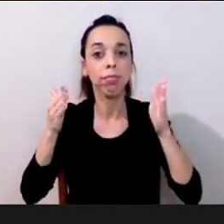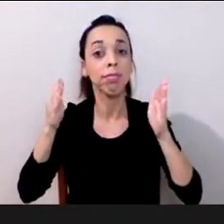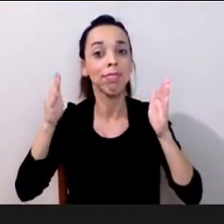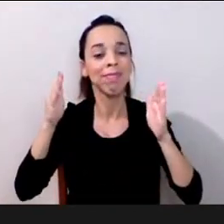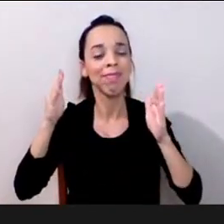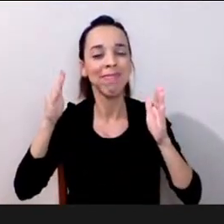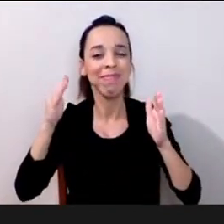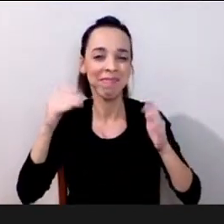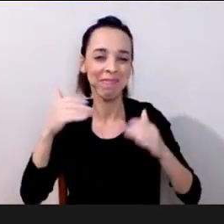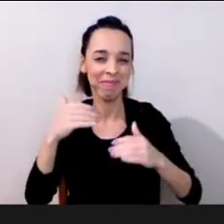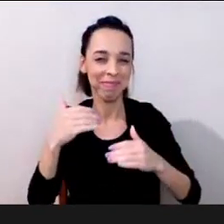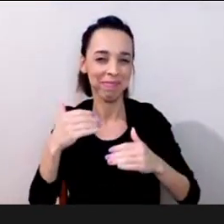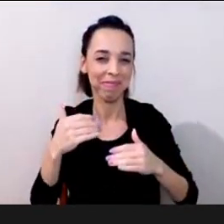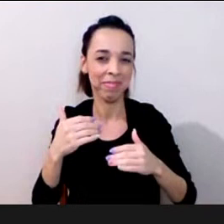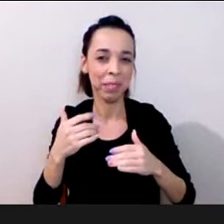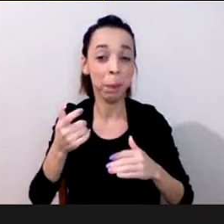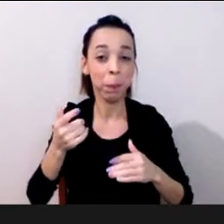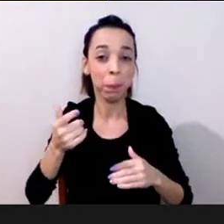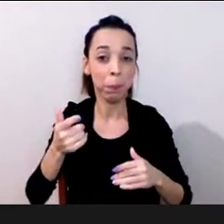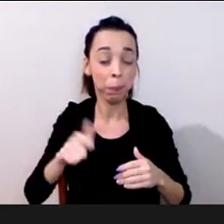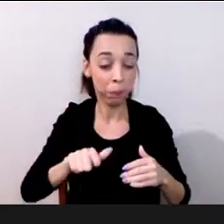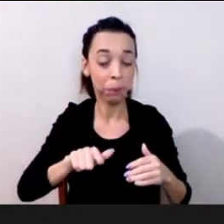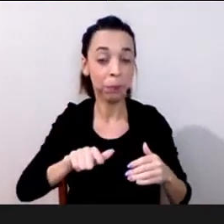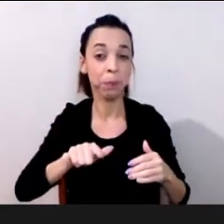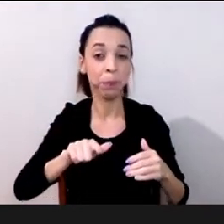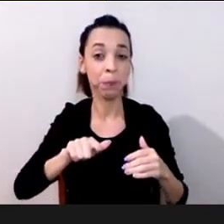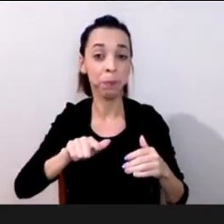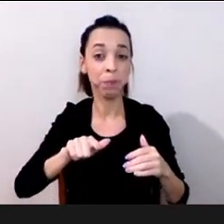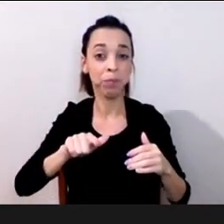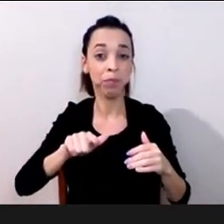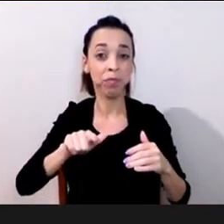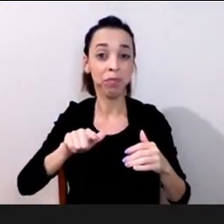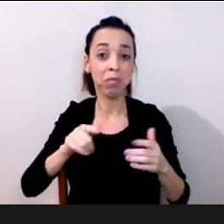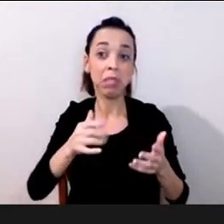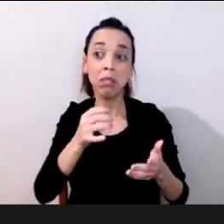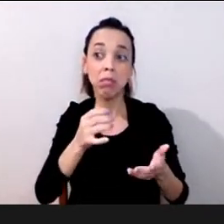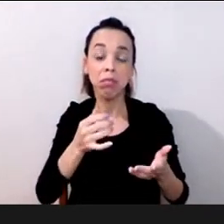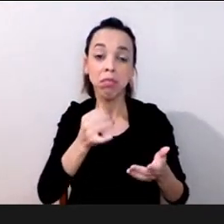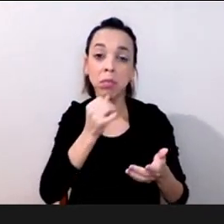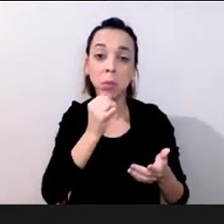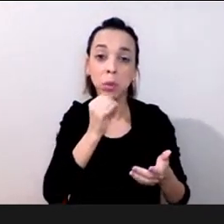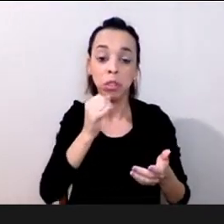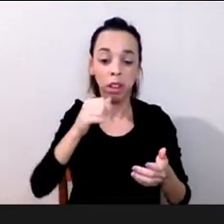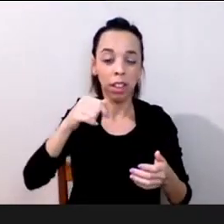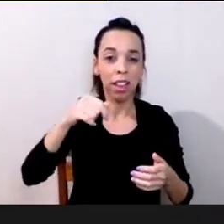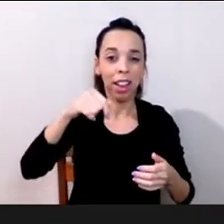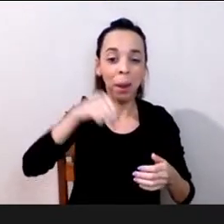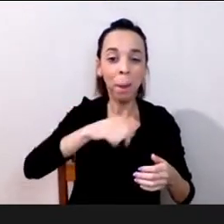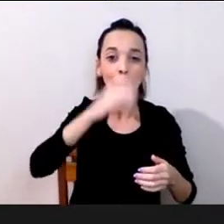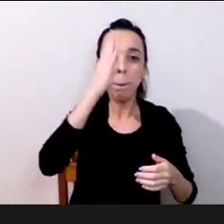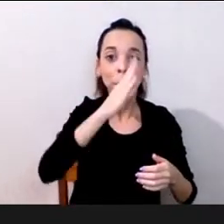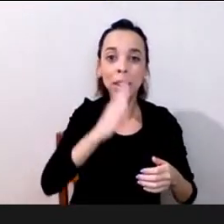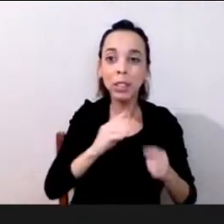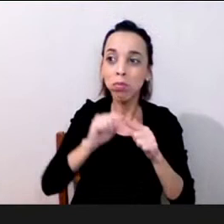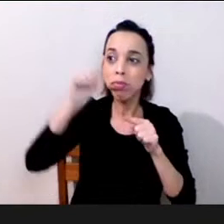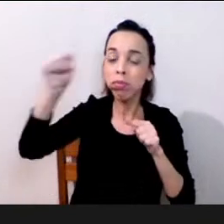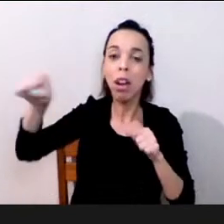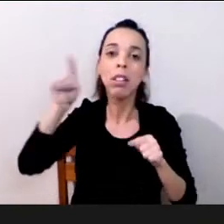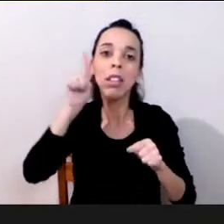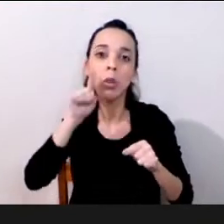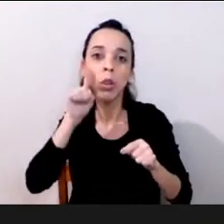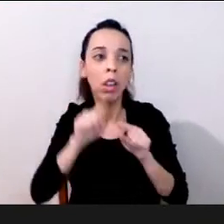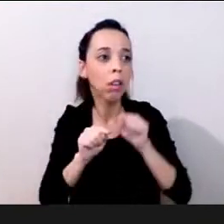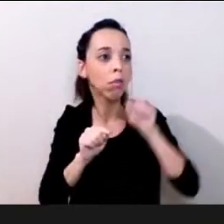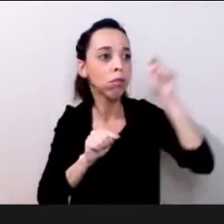trabalho colaborativo online com gente que tá aqui gente que tá nos Estados Unidos gente que tá aqui tá na né assim a tá fazendo hoje essa mesa com o professor